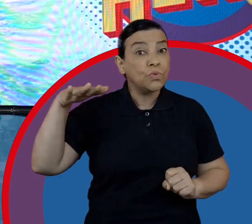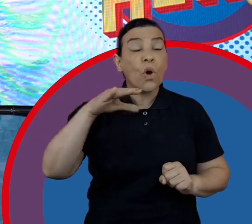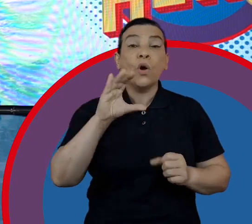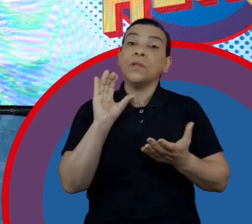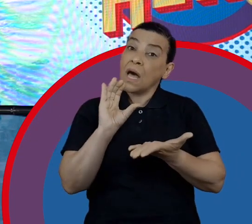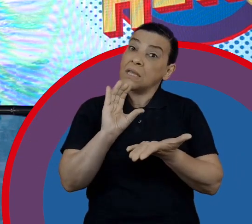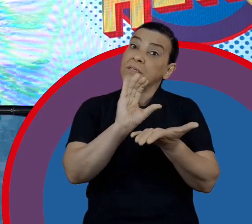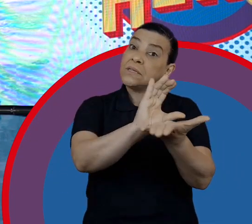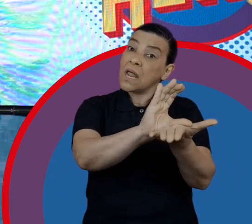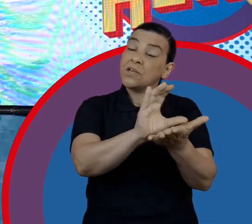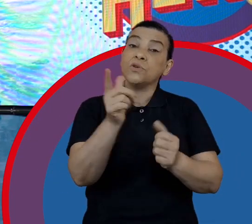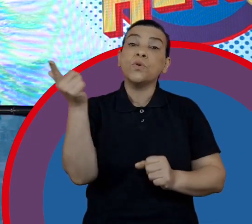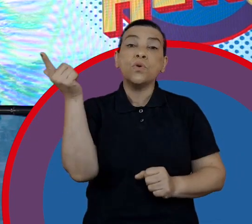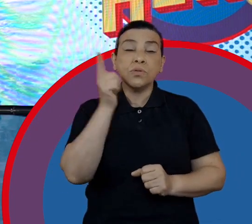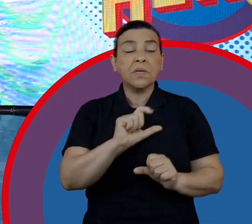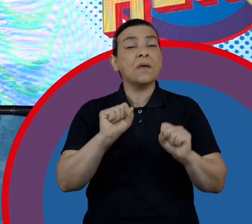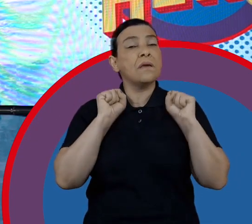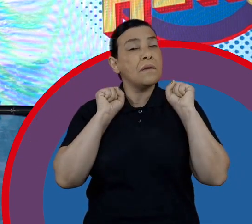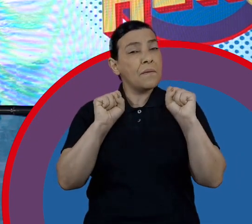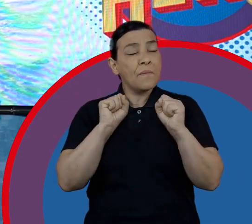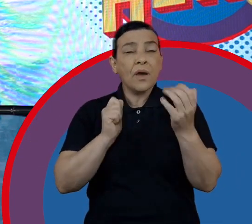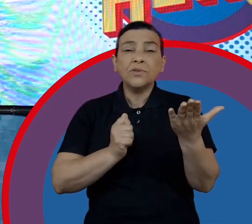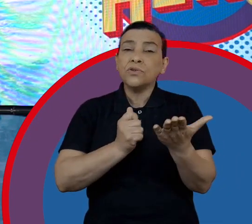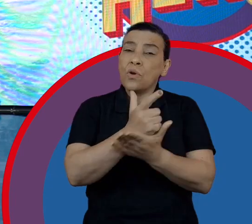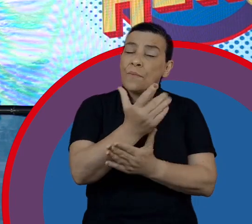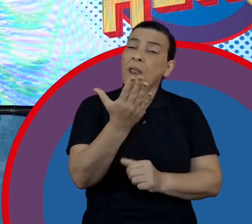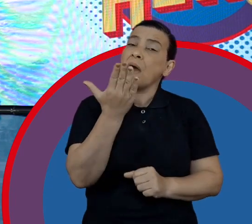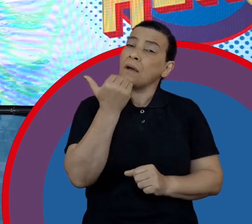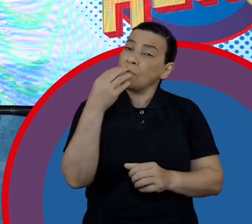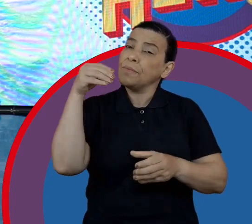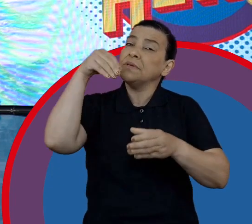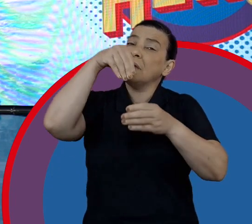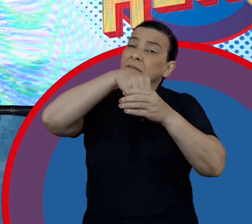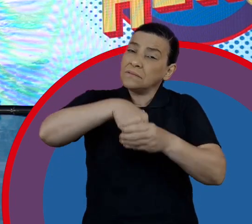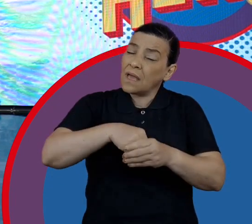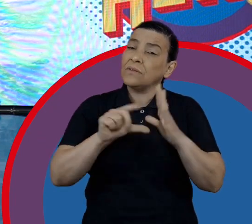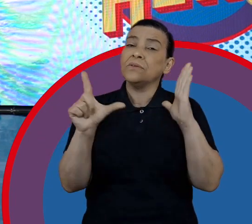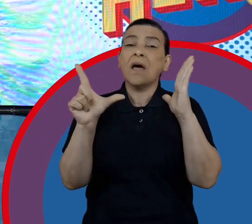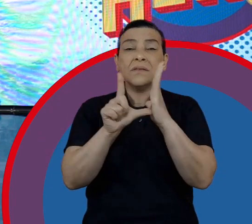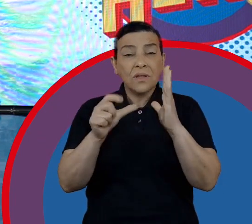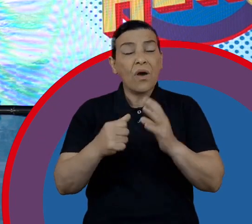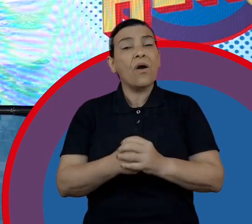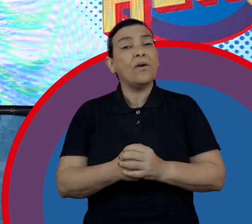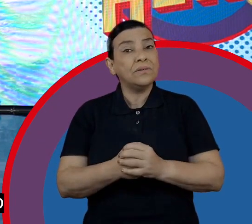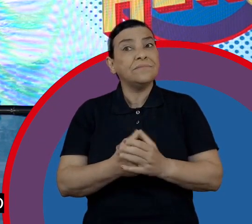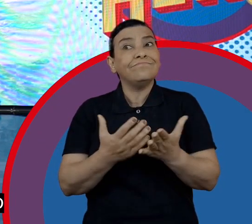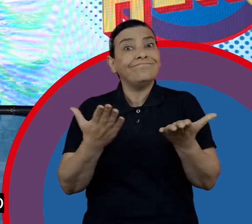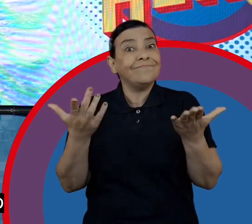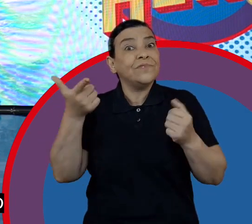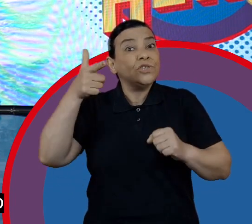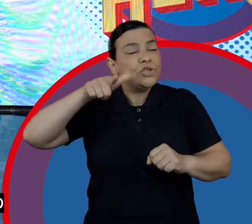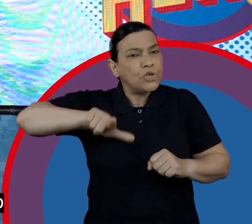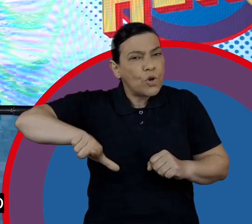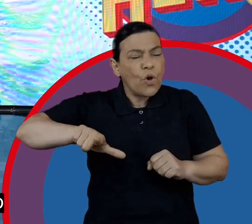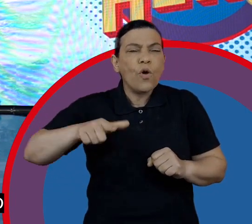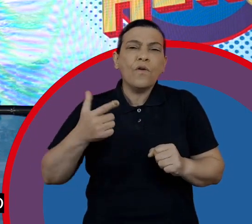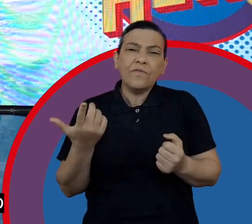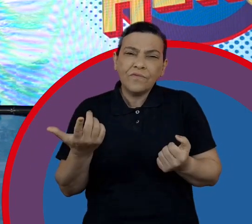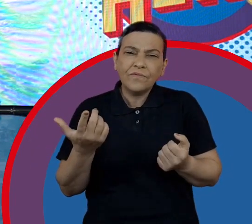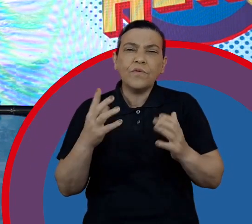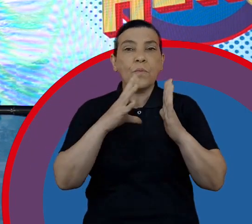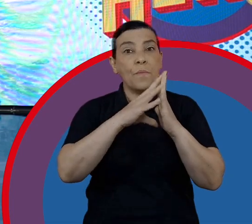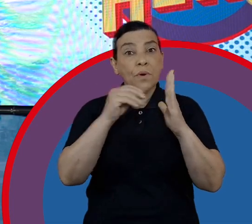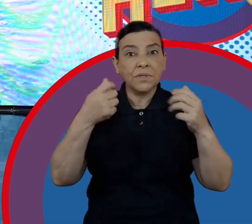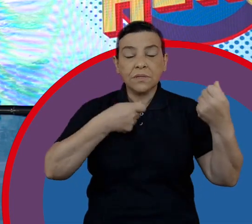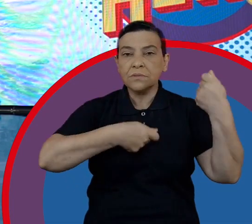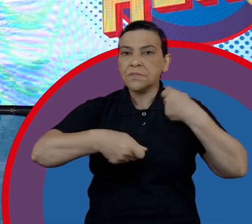Brasil inteiro a ter crédito e poder comprar os alimentos, os produtos dentro das nossas unidades. Então, assim, quando a gente olha de